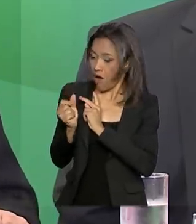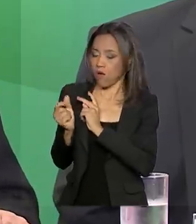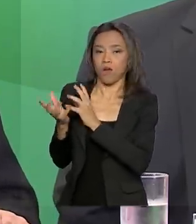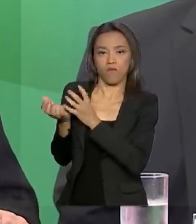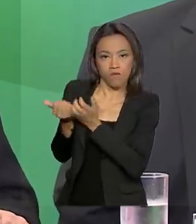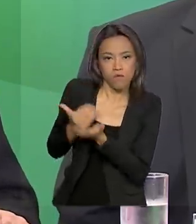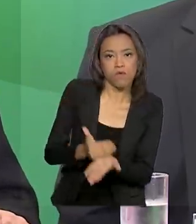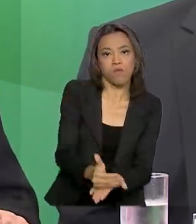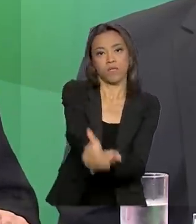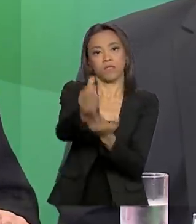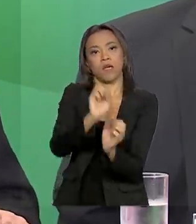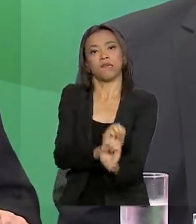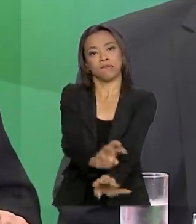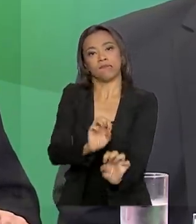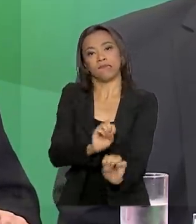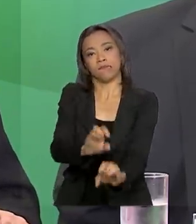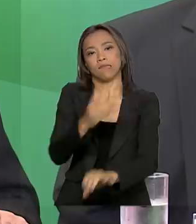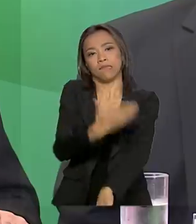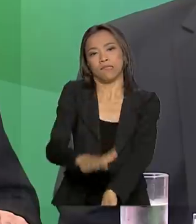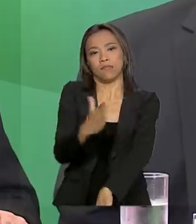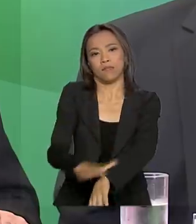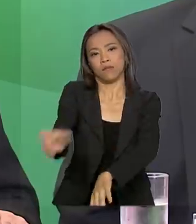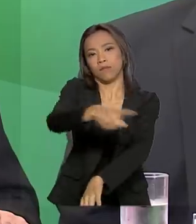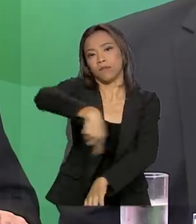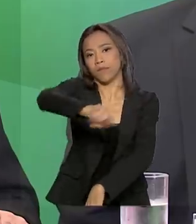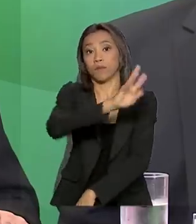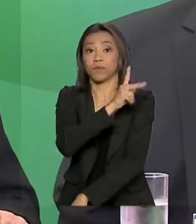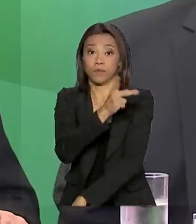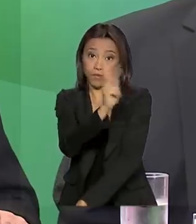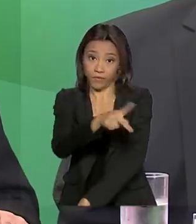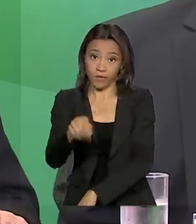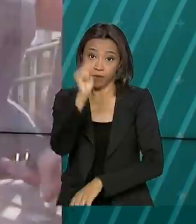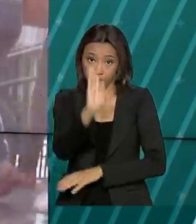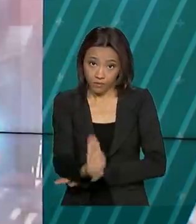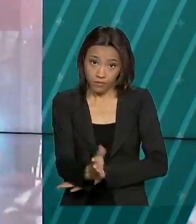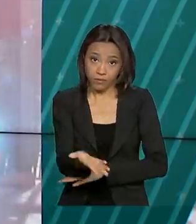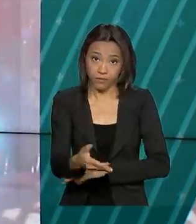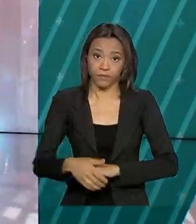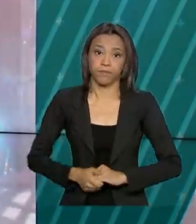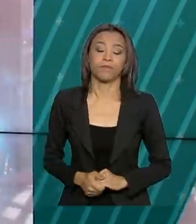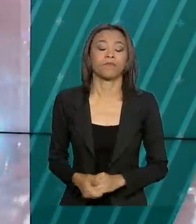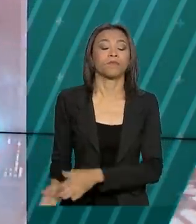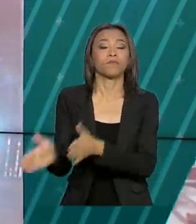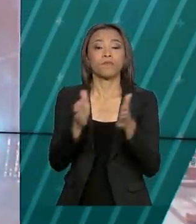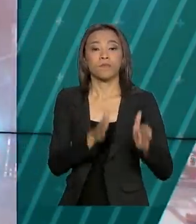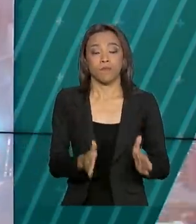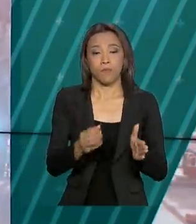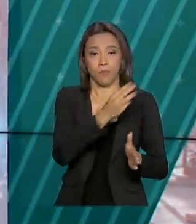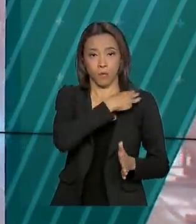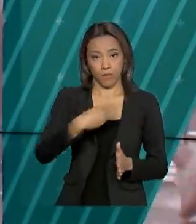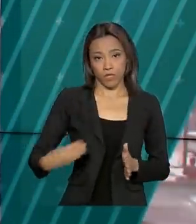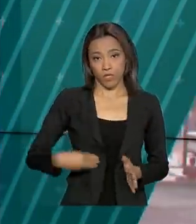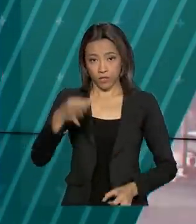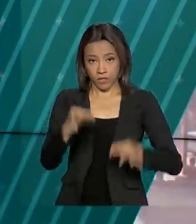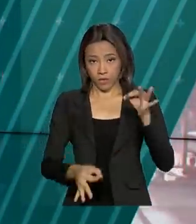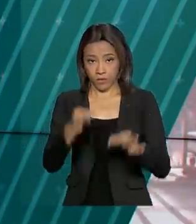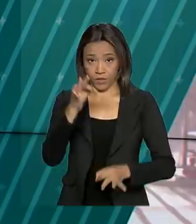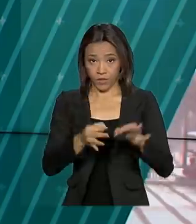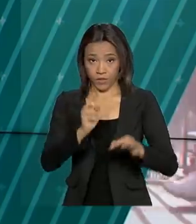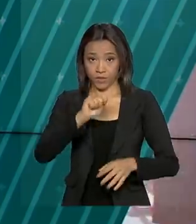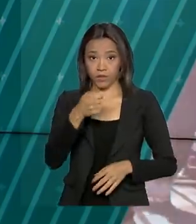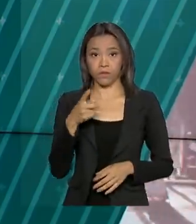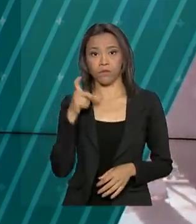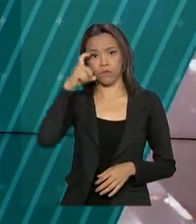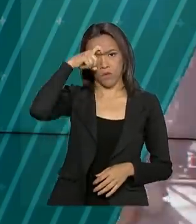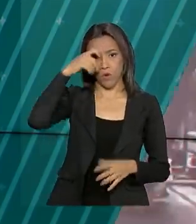via internet, capacitação e treinamento para os professores brasileiros. O ministro da Justiça e Segurança Pública, Sérgio